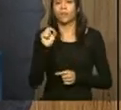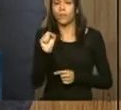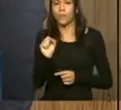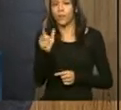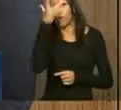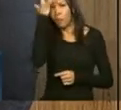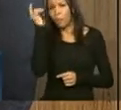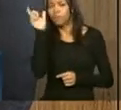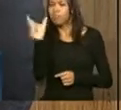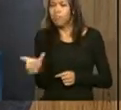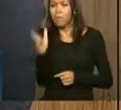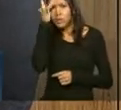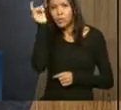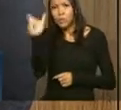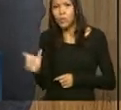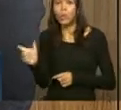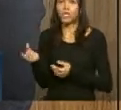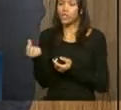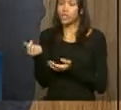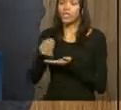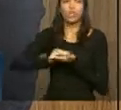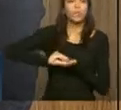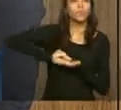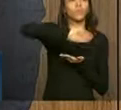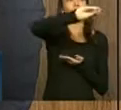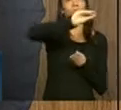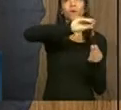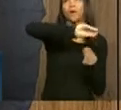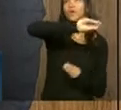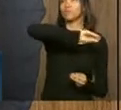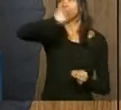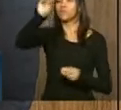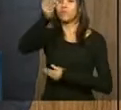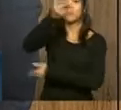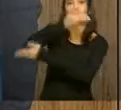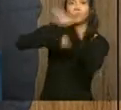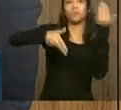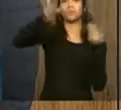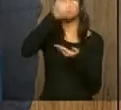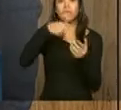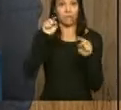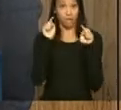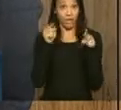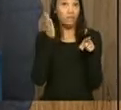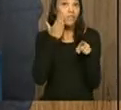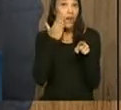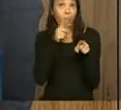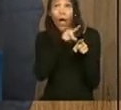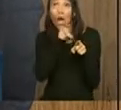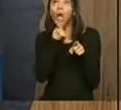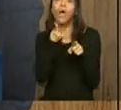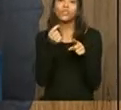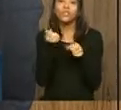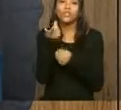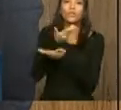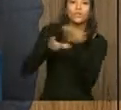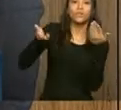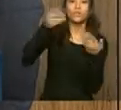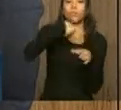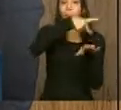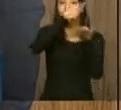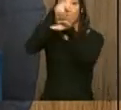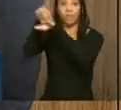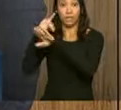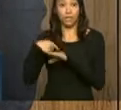seu transferiu dinheiro para outros países e, portanto, poder submeter esse recurso também à taxação que é devida.